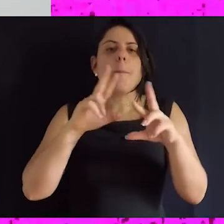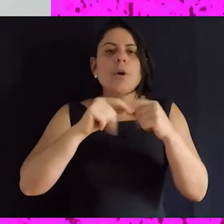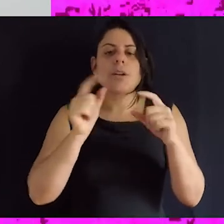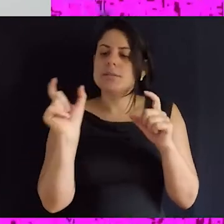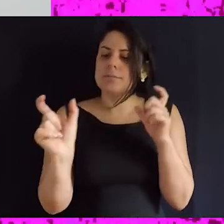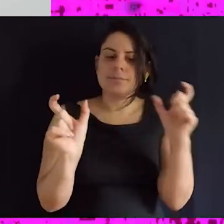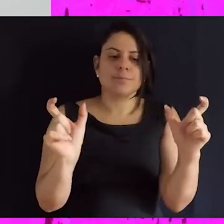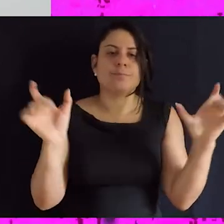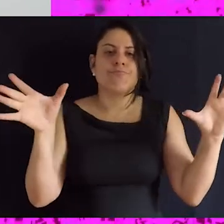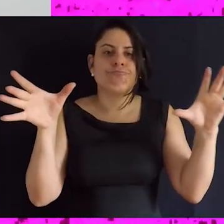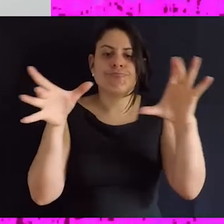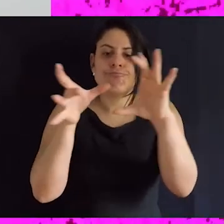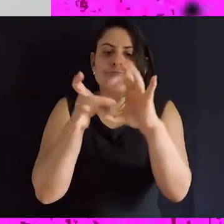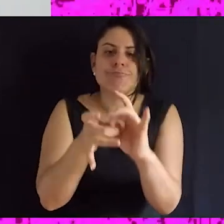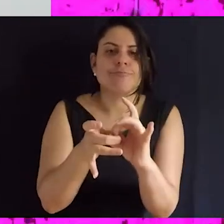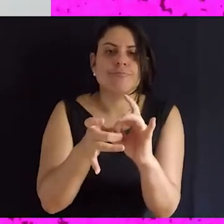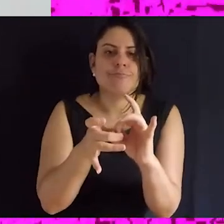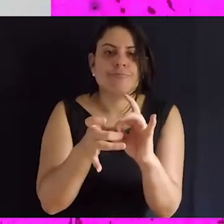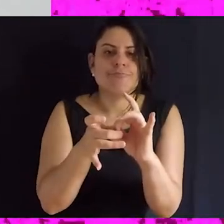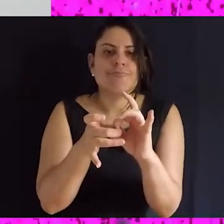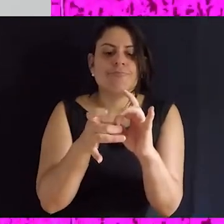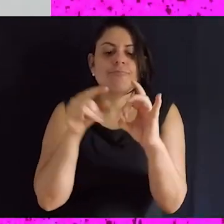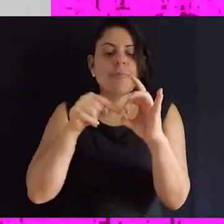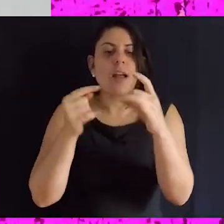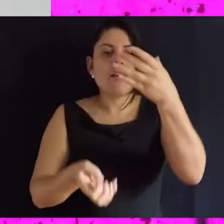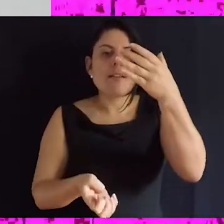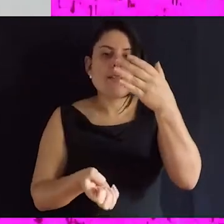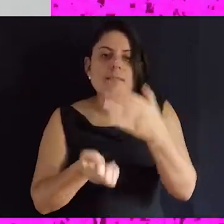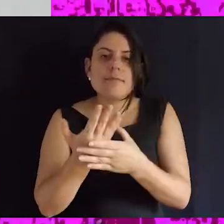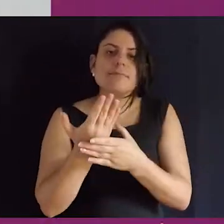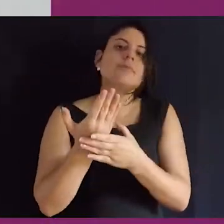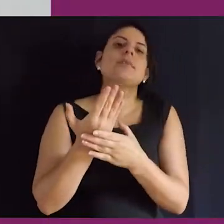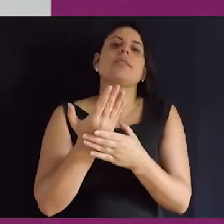Por isso, acho que a junção dessas palavras seria